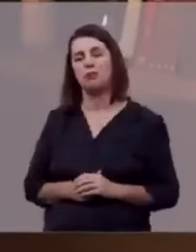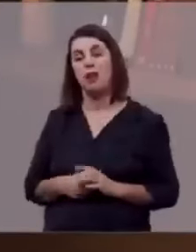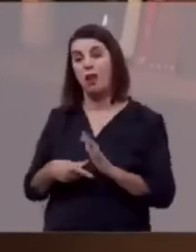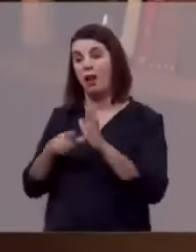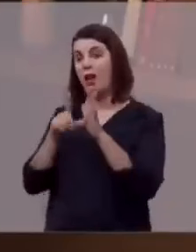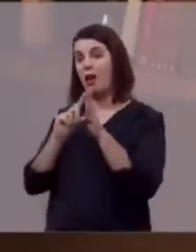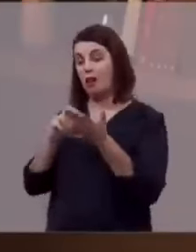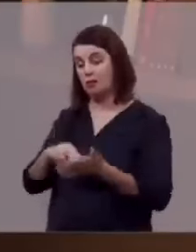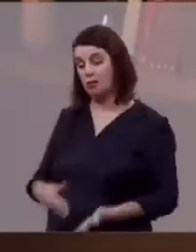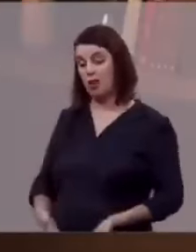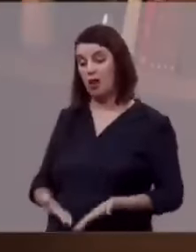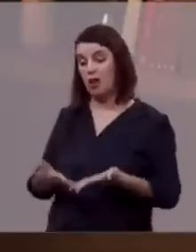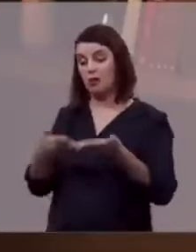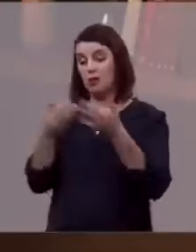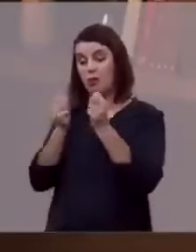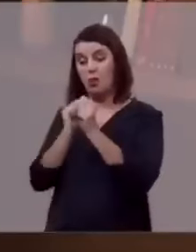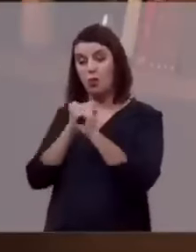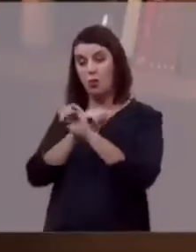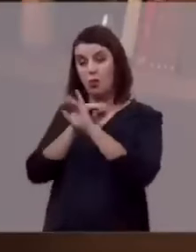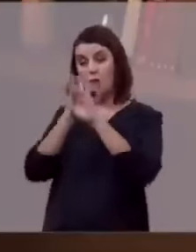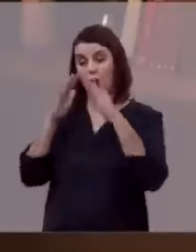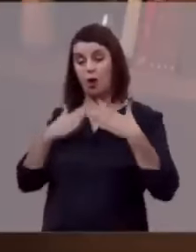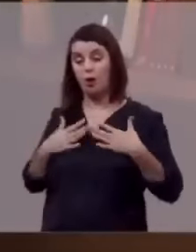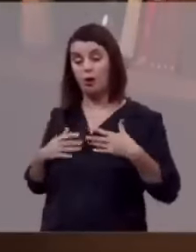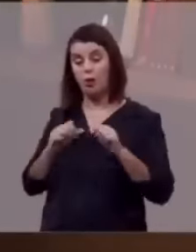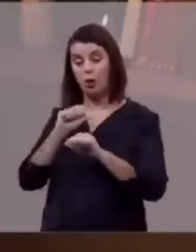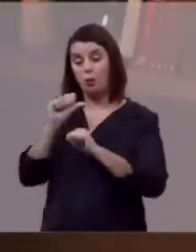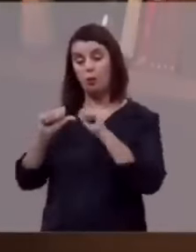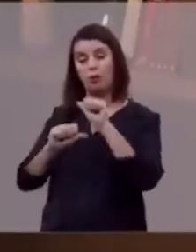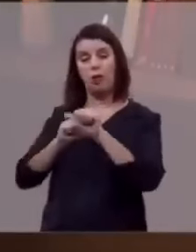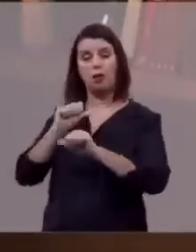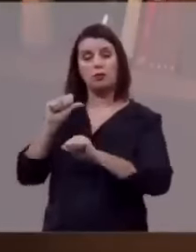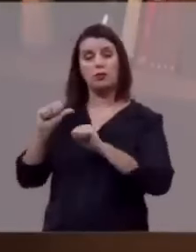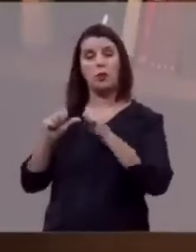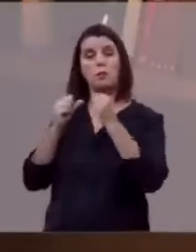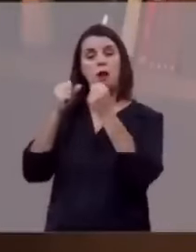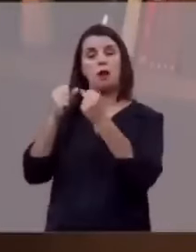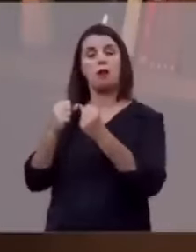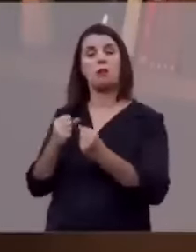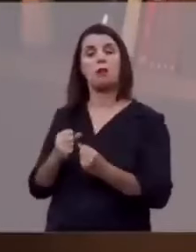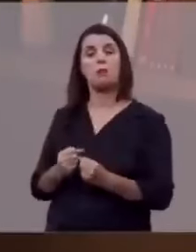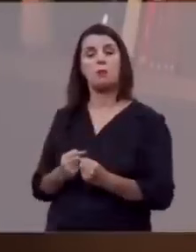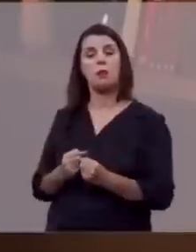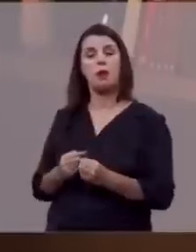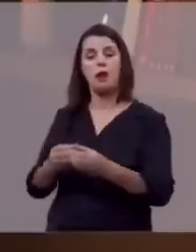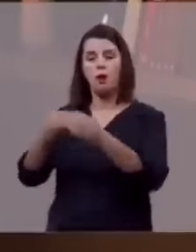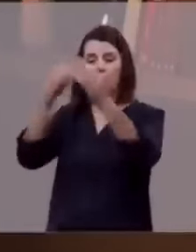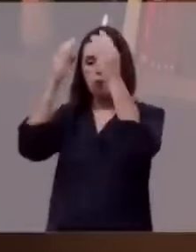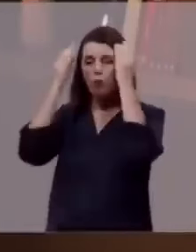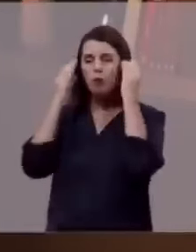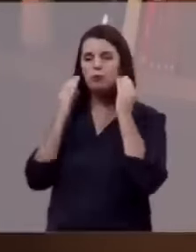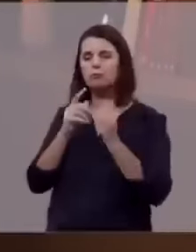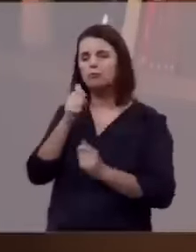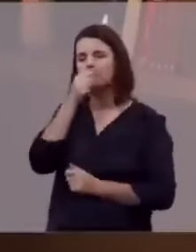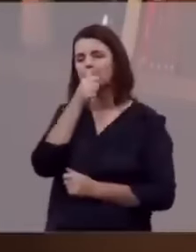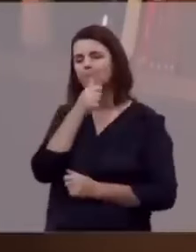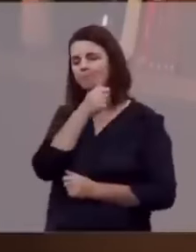Antes de ressuscitar em glória, com o corpo todo poderoso, ele é o cordeiro mudo,